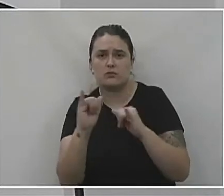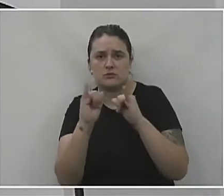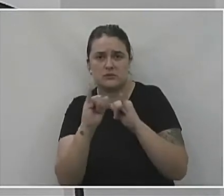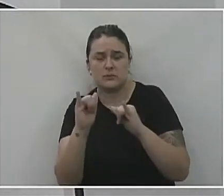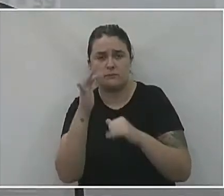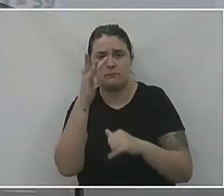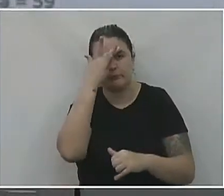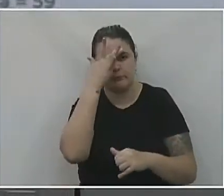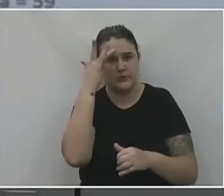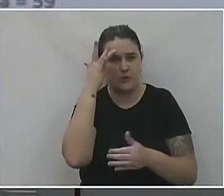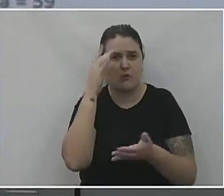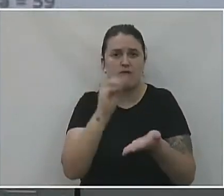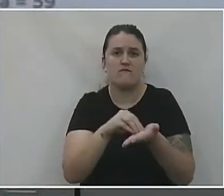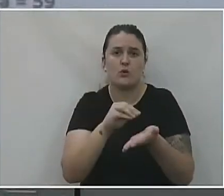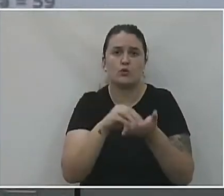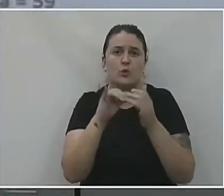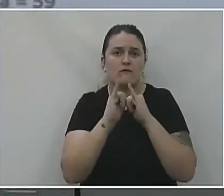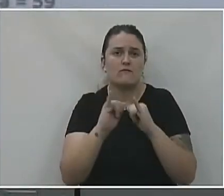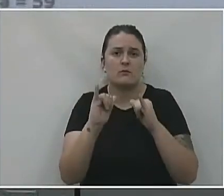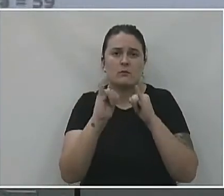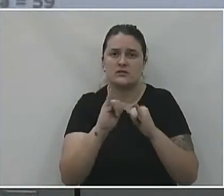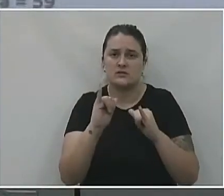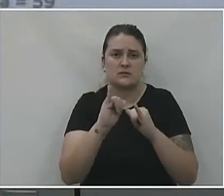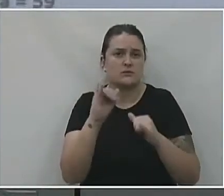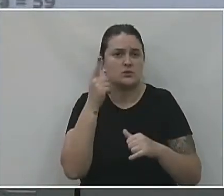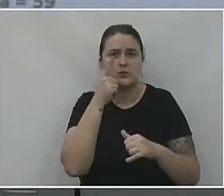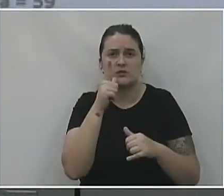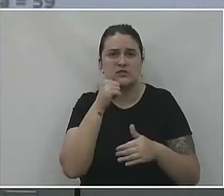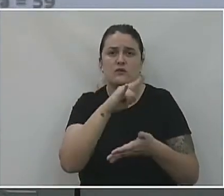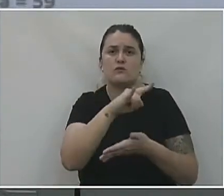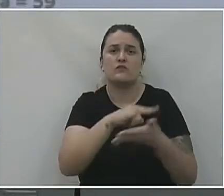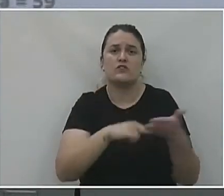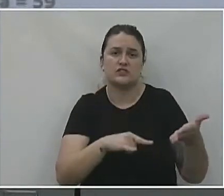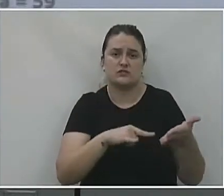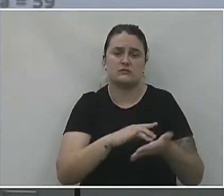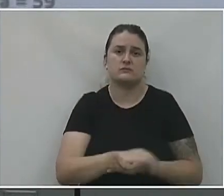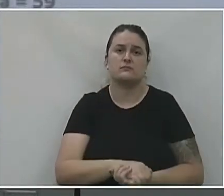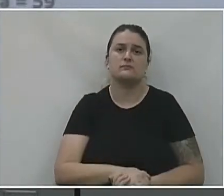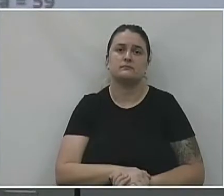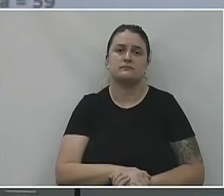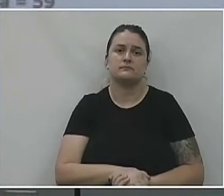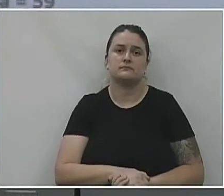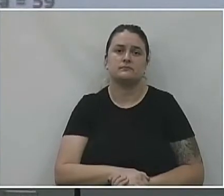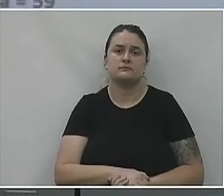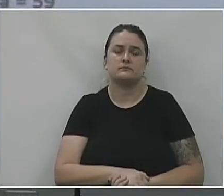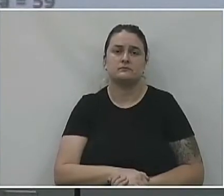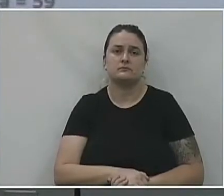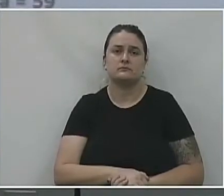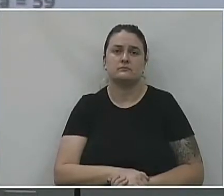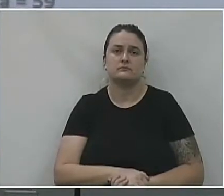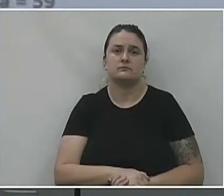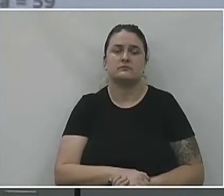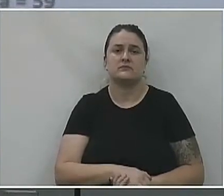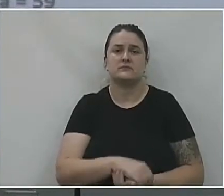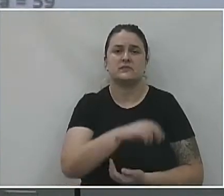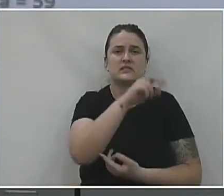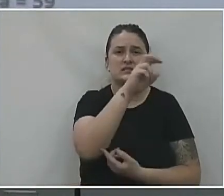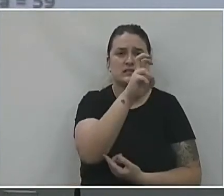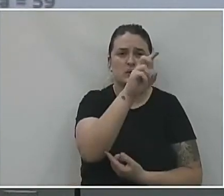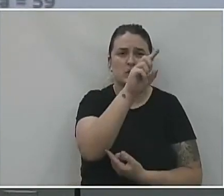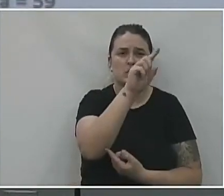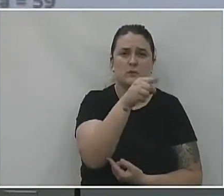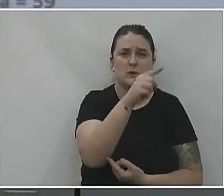pessoas com cadastro incompleto, que não conseguiram finalizar as fichas. Validados, não reagentes, 5